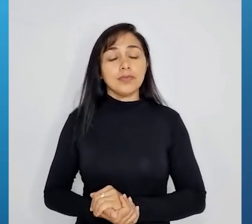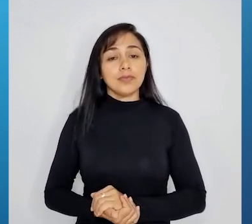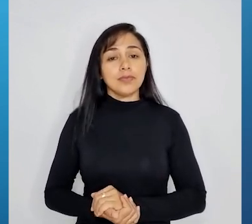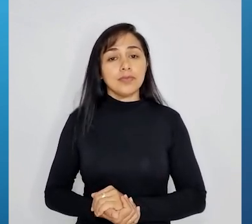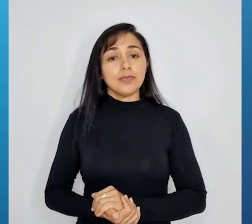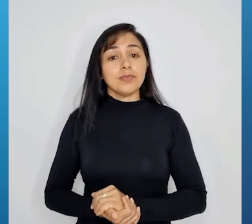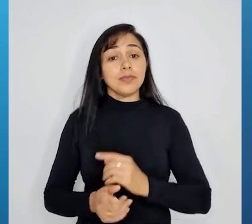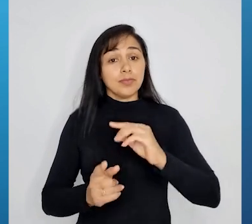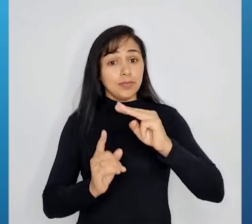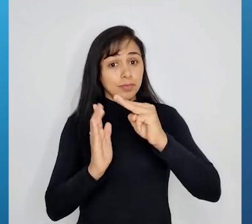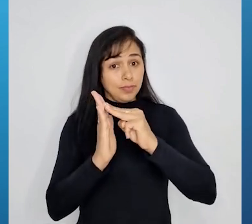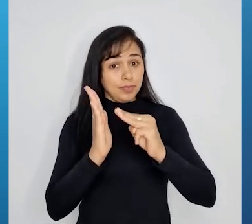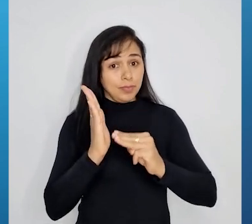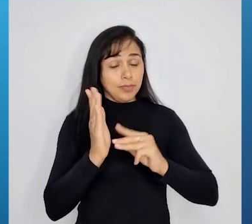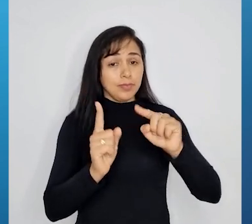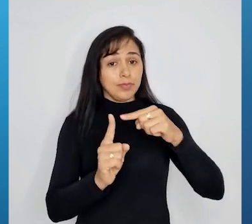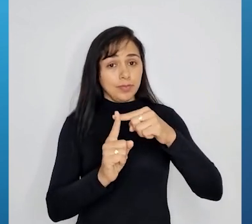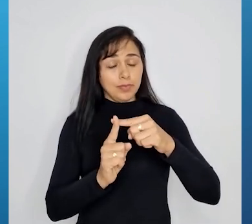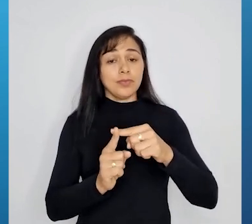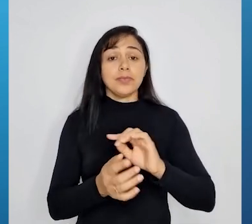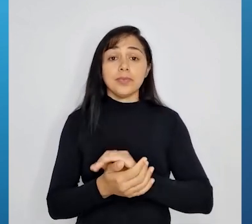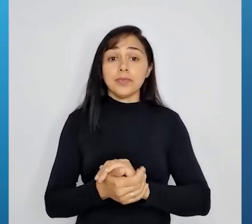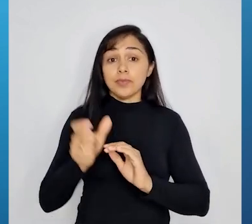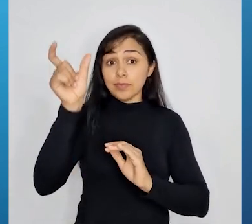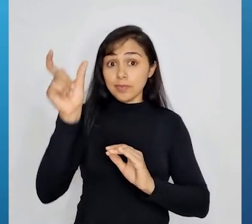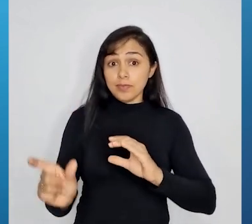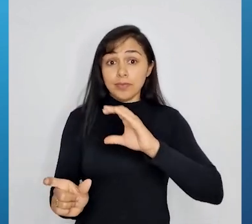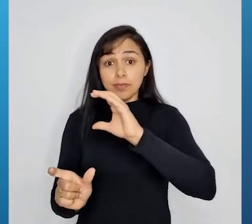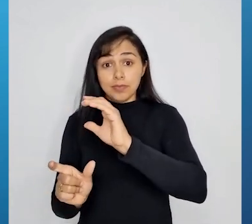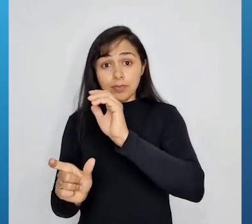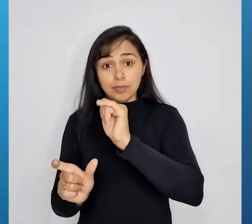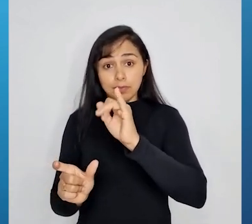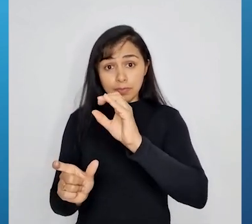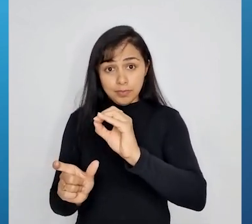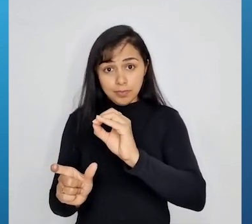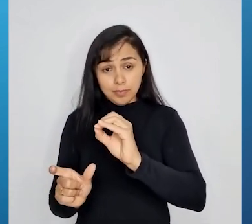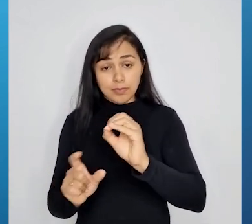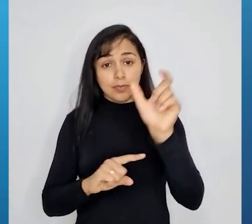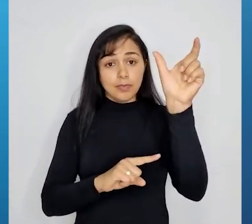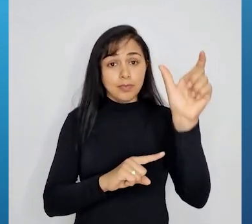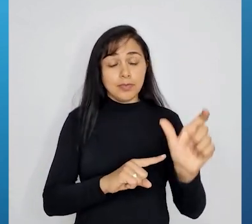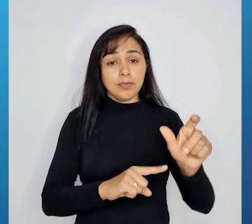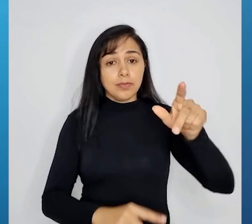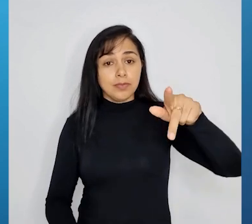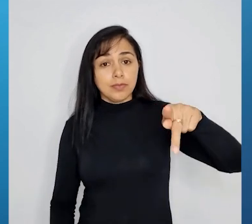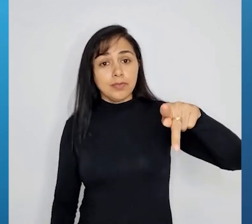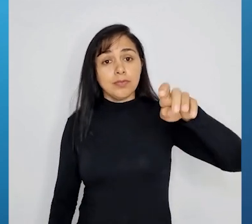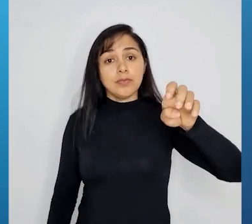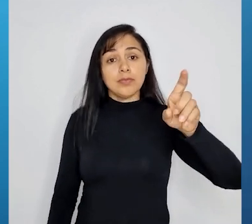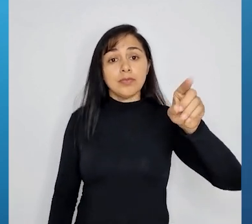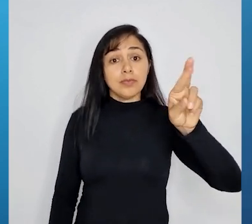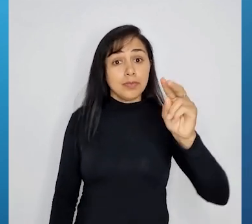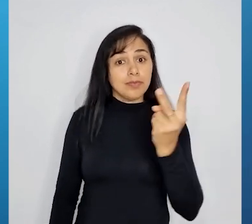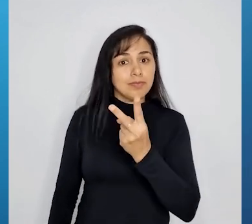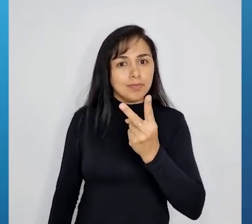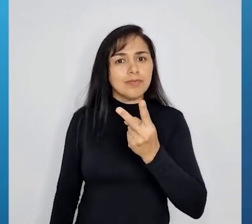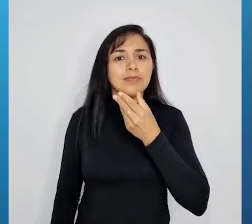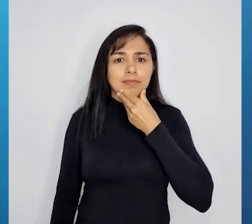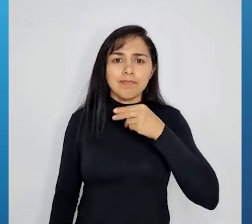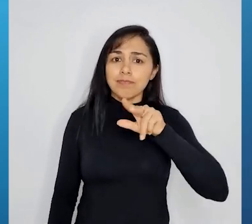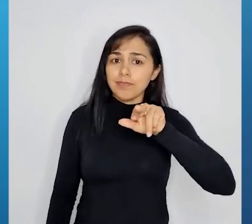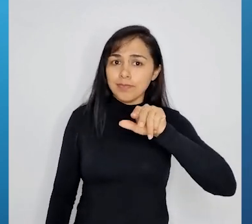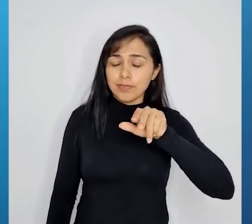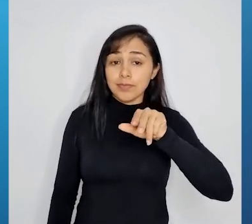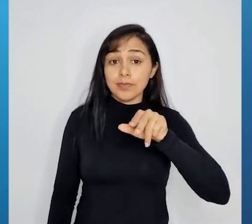Método da adição. Caio e Pedro são irmãos. Em 2011, a soma das idades dos dois era